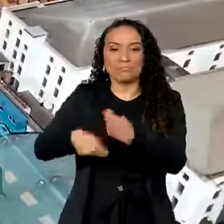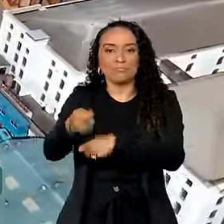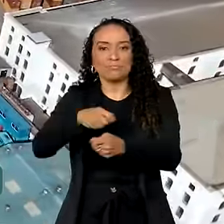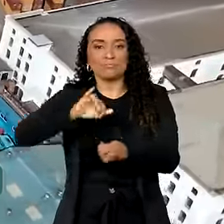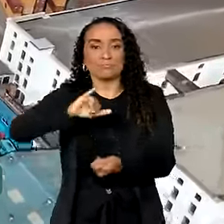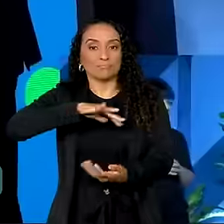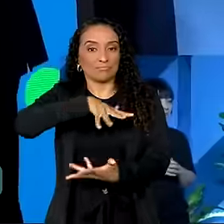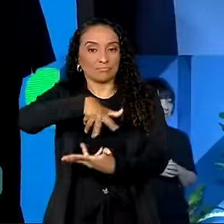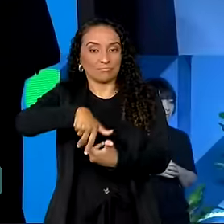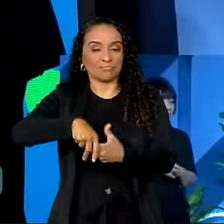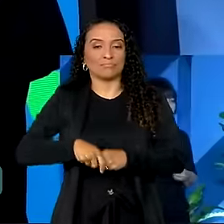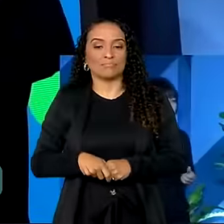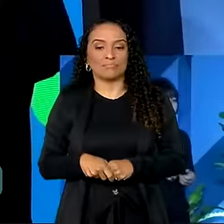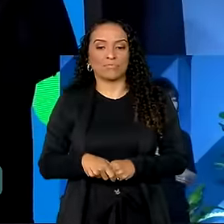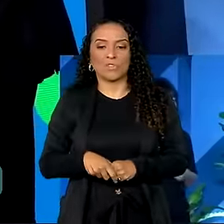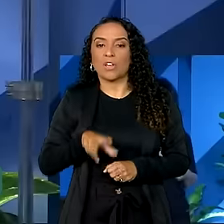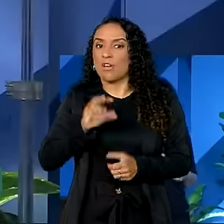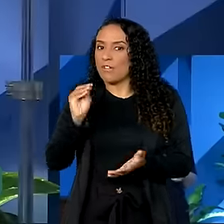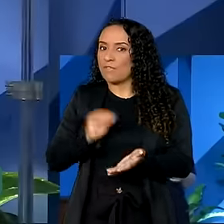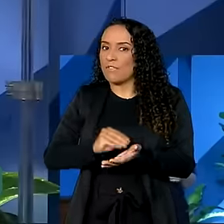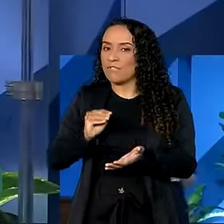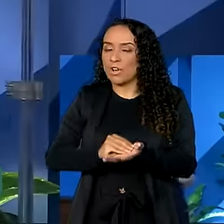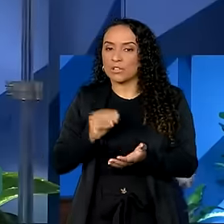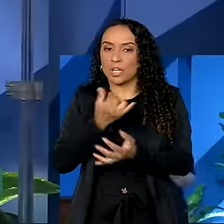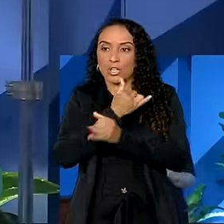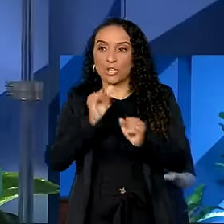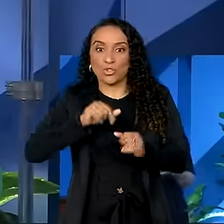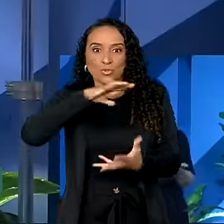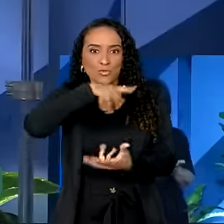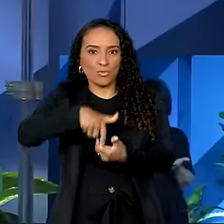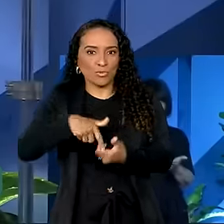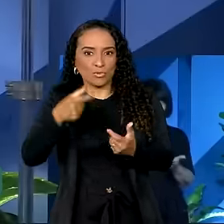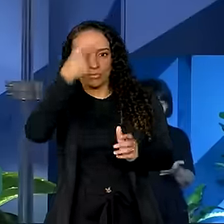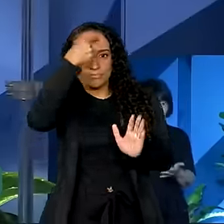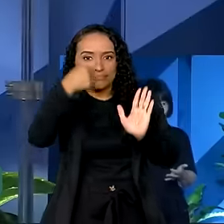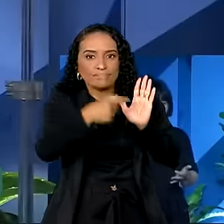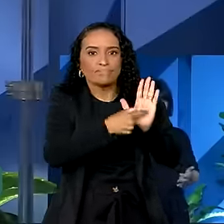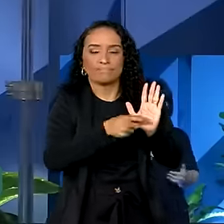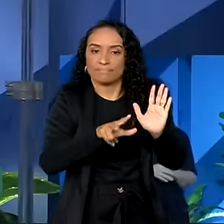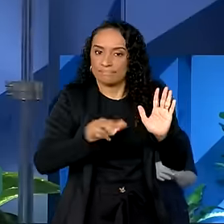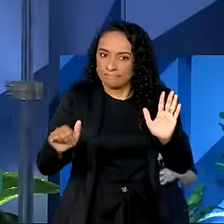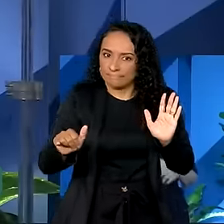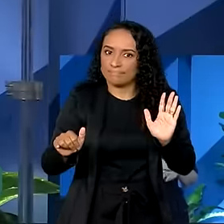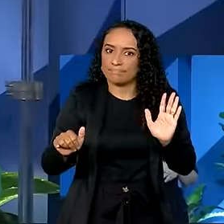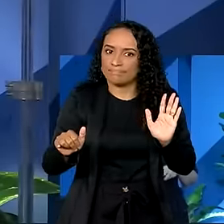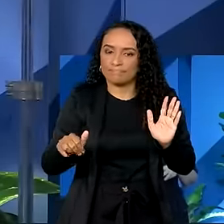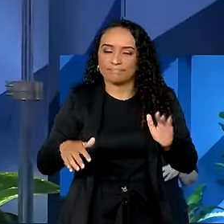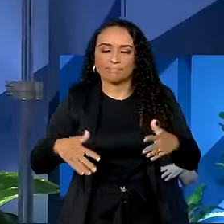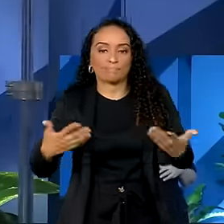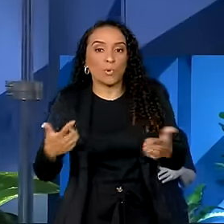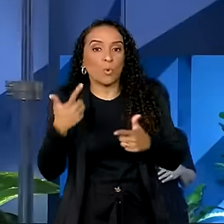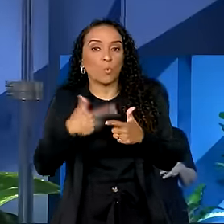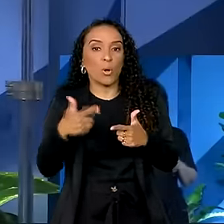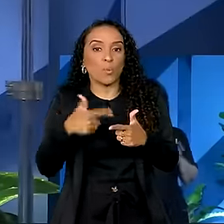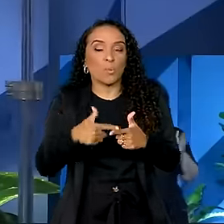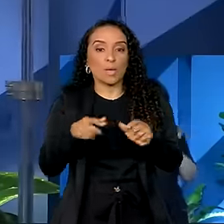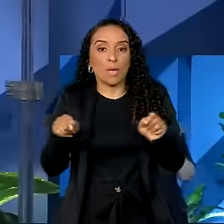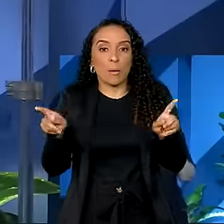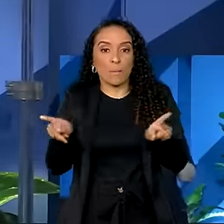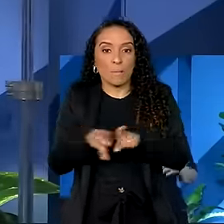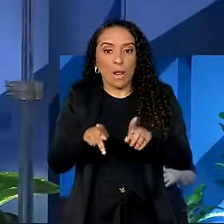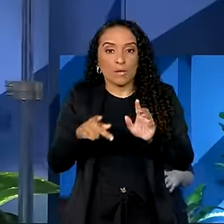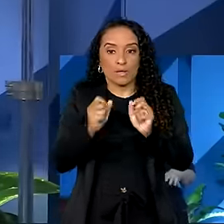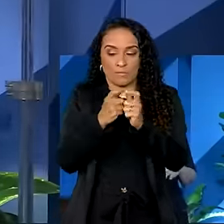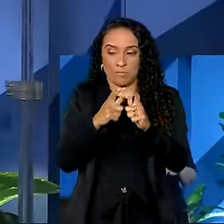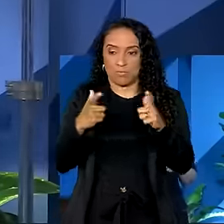internacional. Vai faltar energia no mundo para a inteligência artificial. O grande problema da expansão